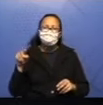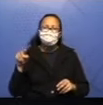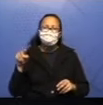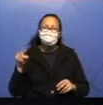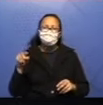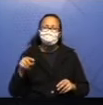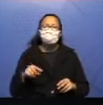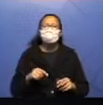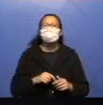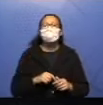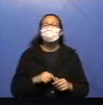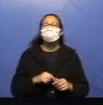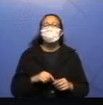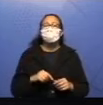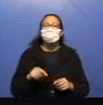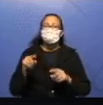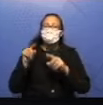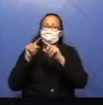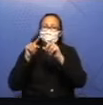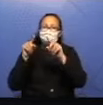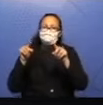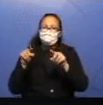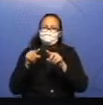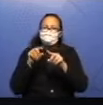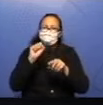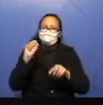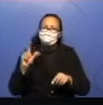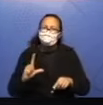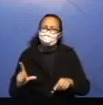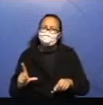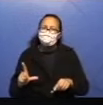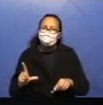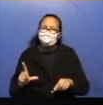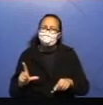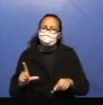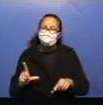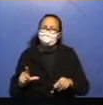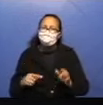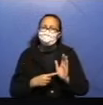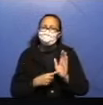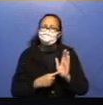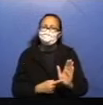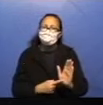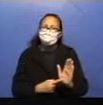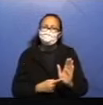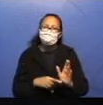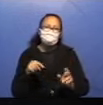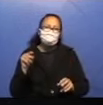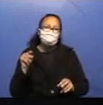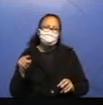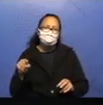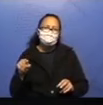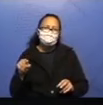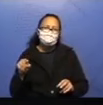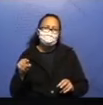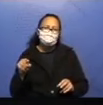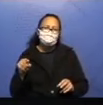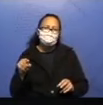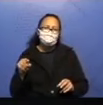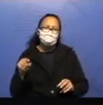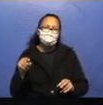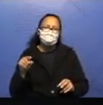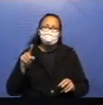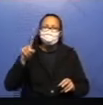esses quadradinhos aqui, esses retângulos em azul, Nós destacamos a pontuação. Olha. Ponto final.